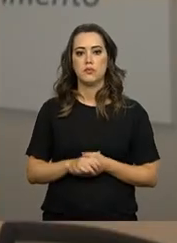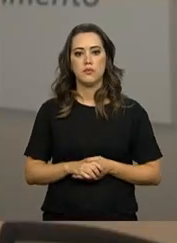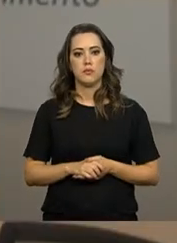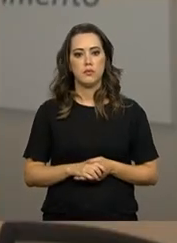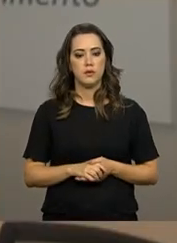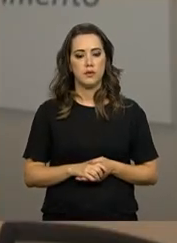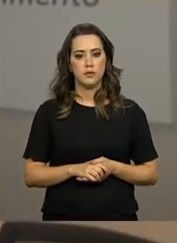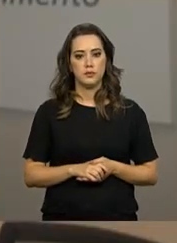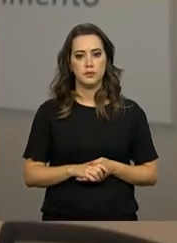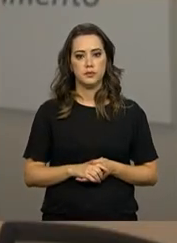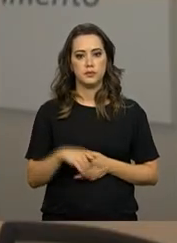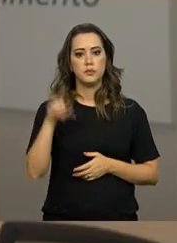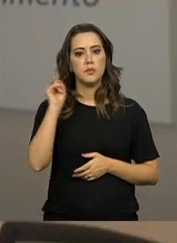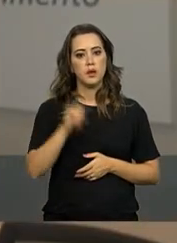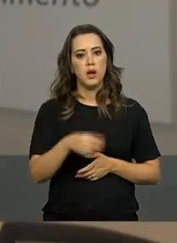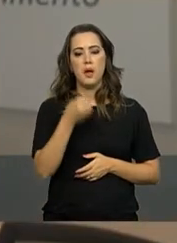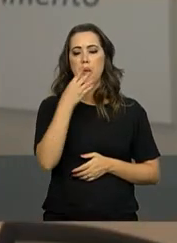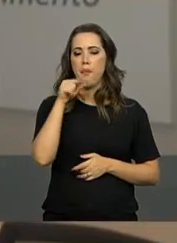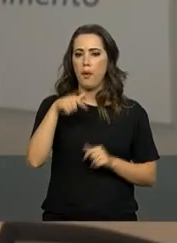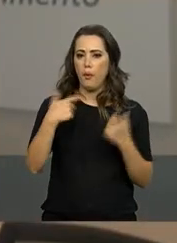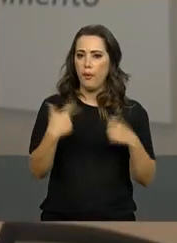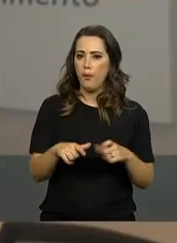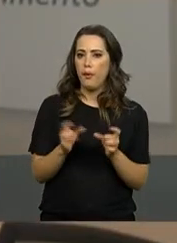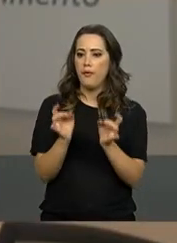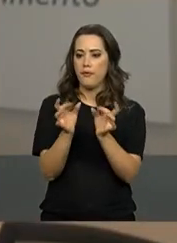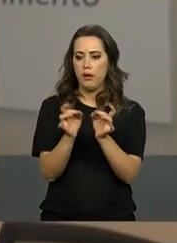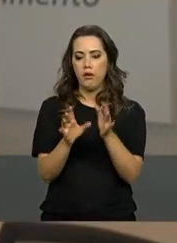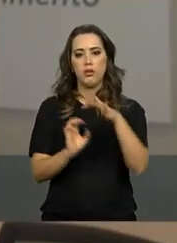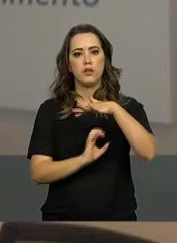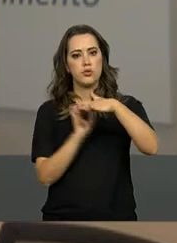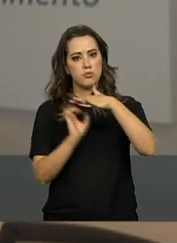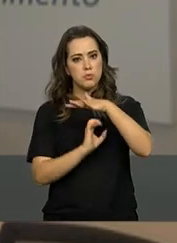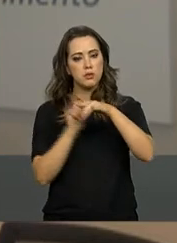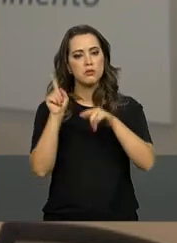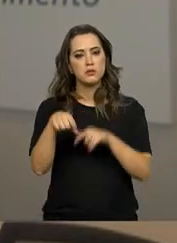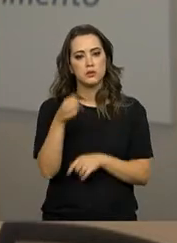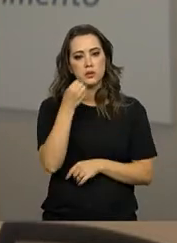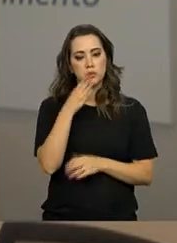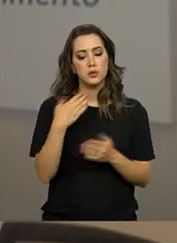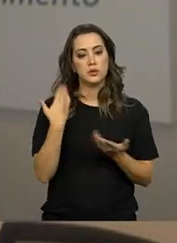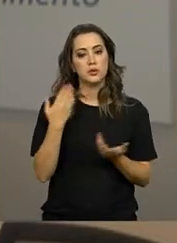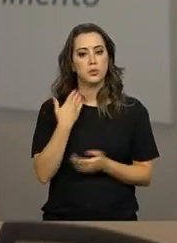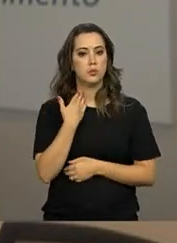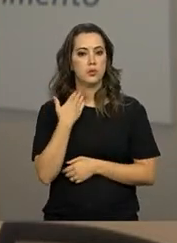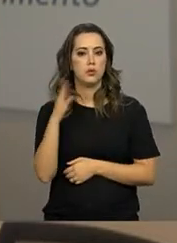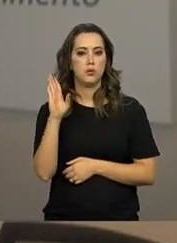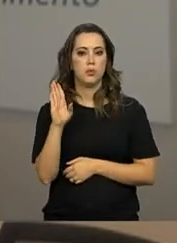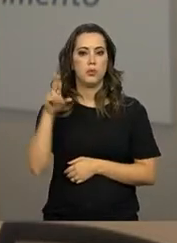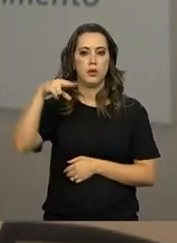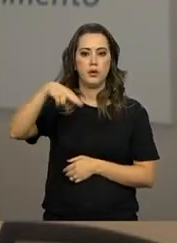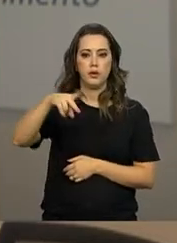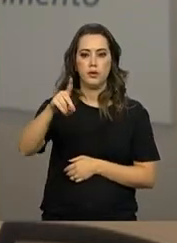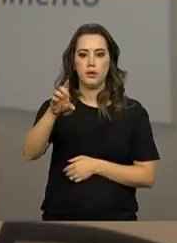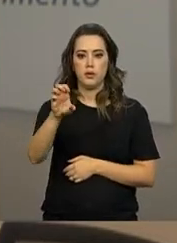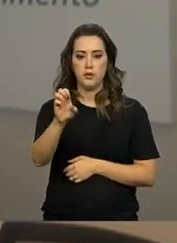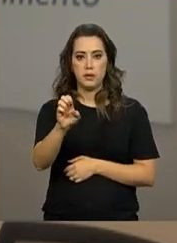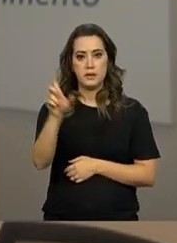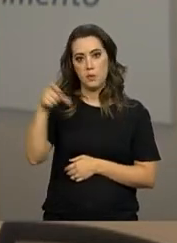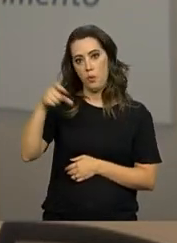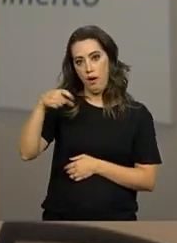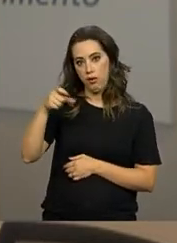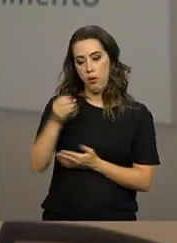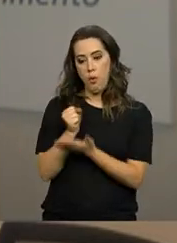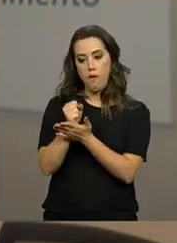é muito forte, muito dinâmico. E o BNDES, através do cartão BNDES, tem